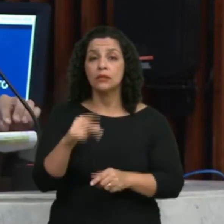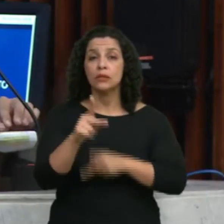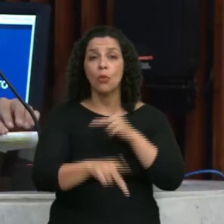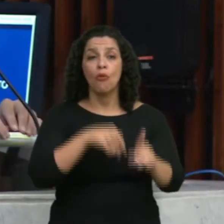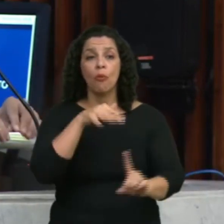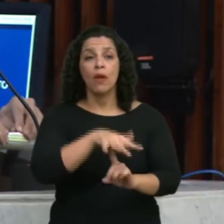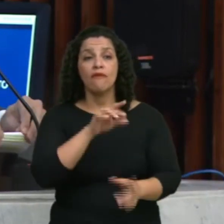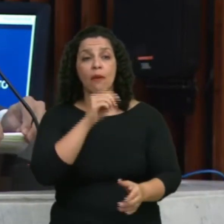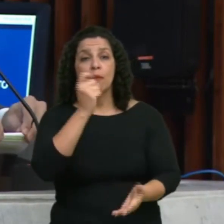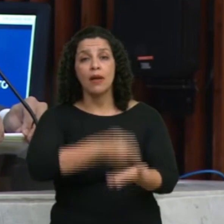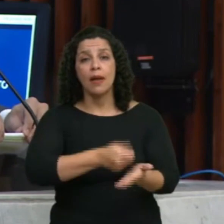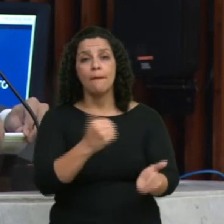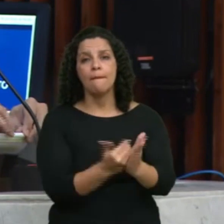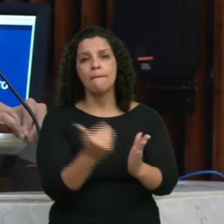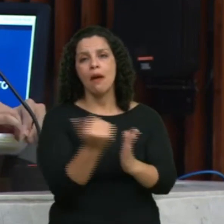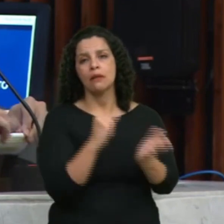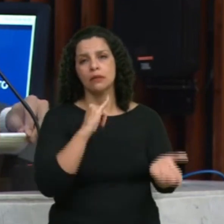paranaense.